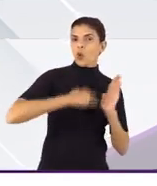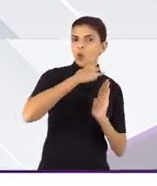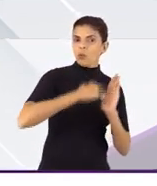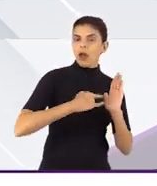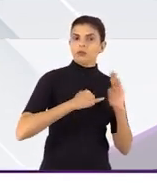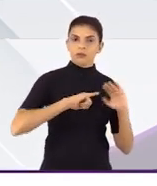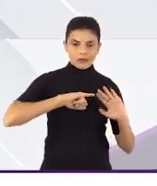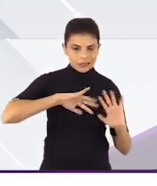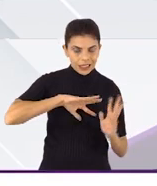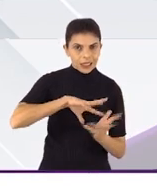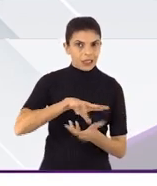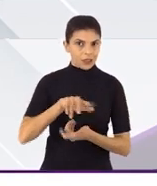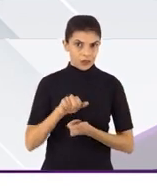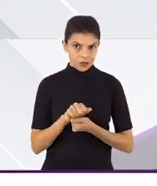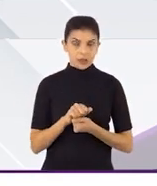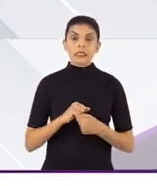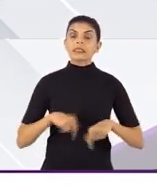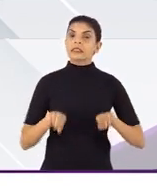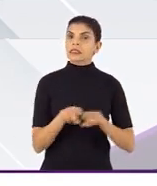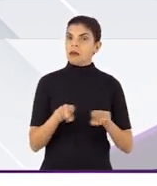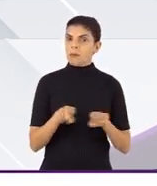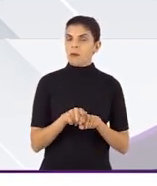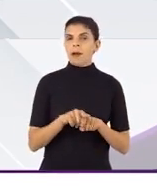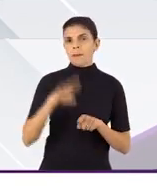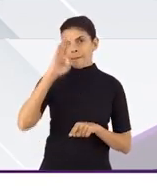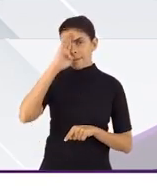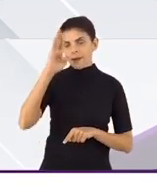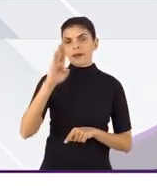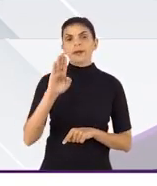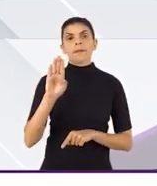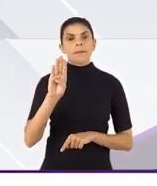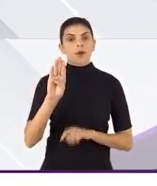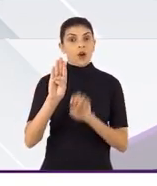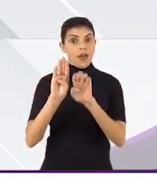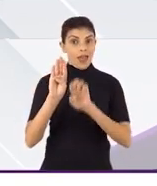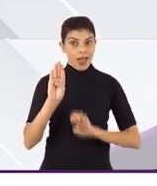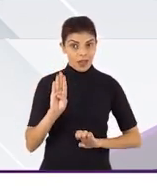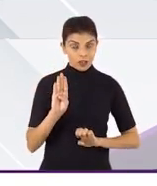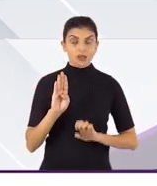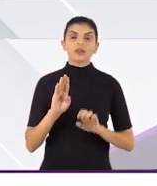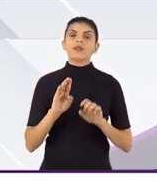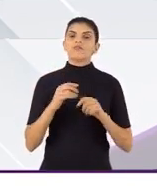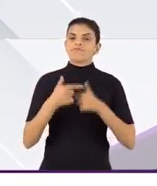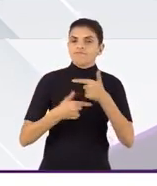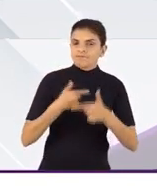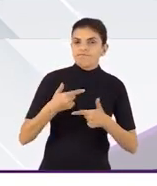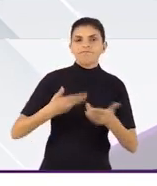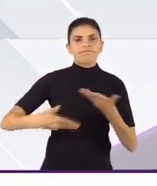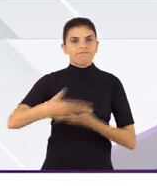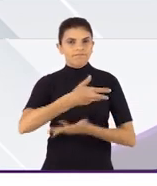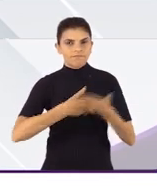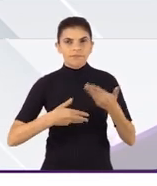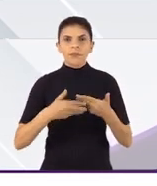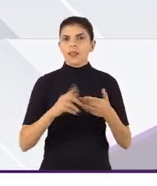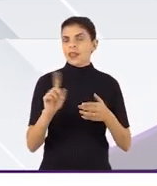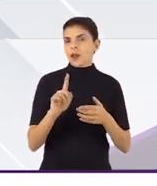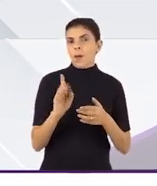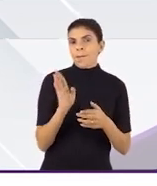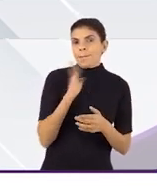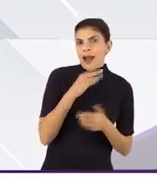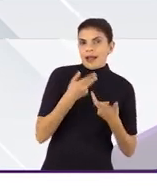destes documentos internacionais e dos princípios da bioética, autonomia, beneficência e não